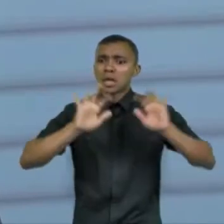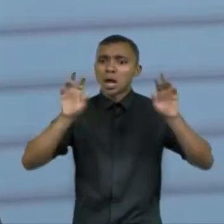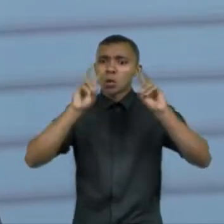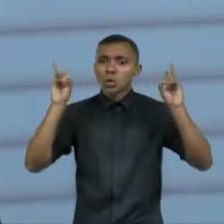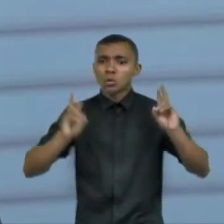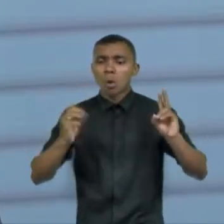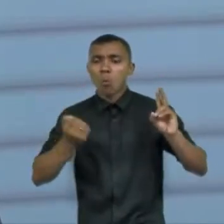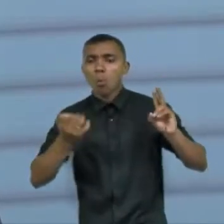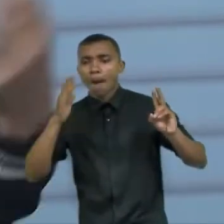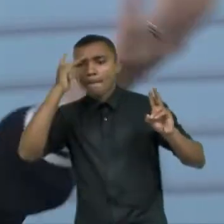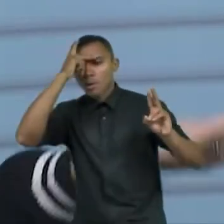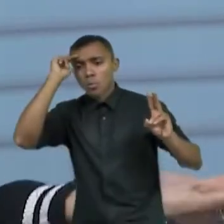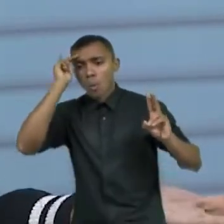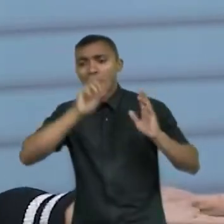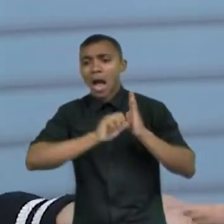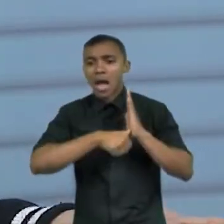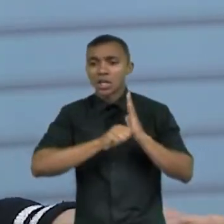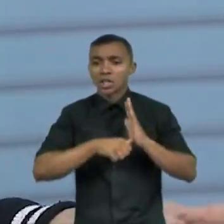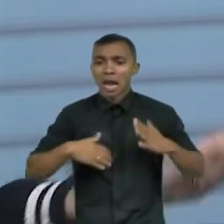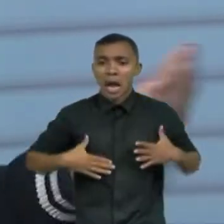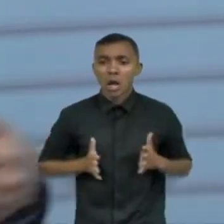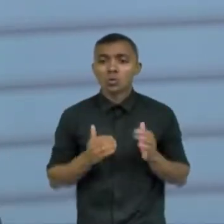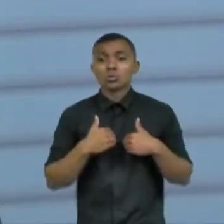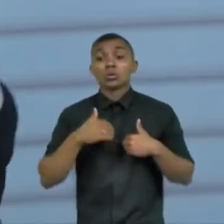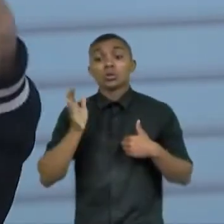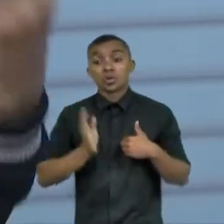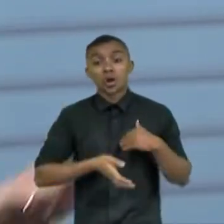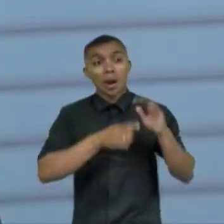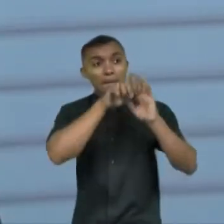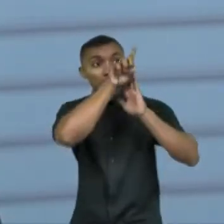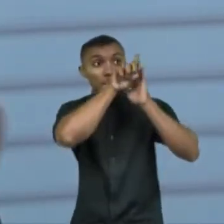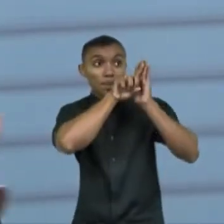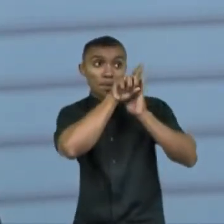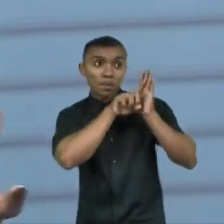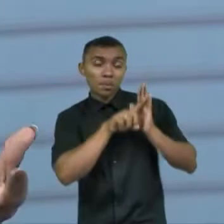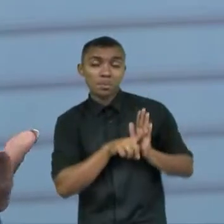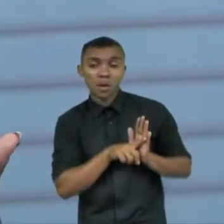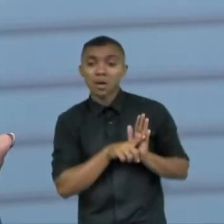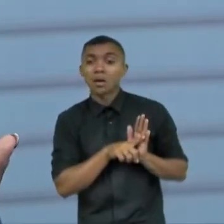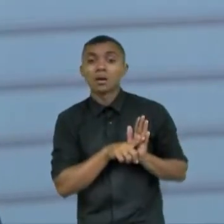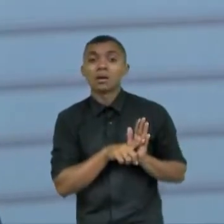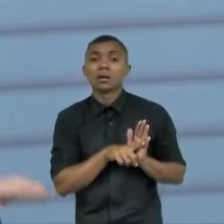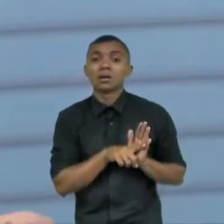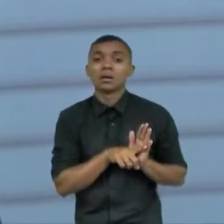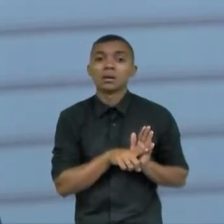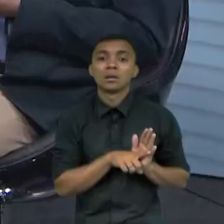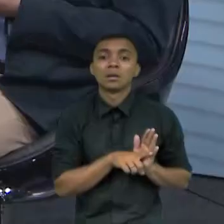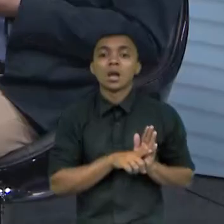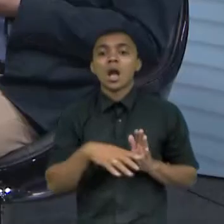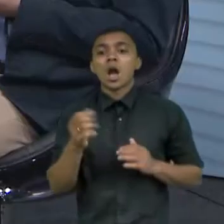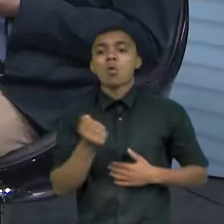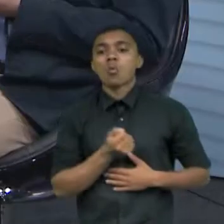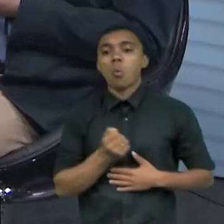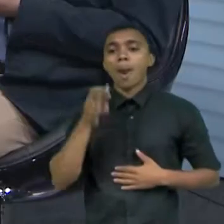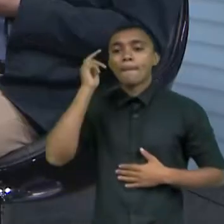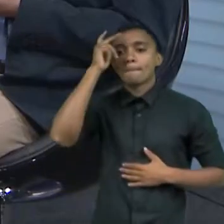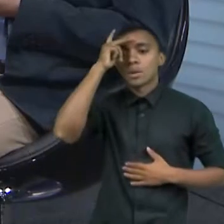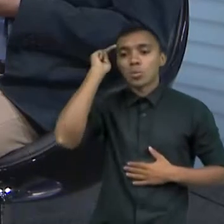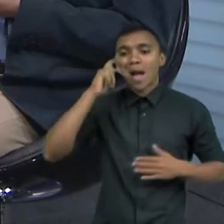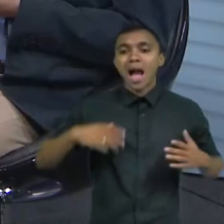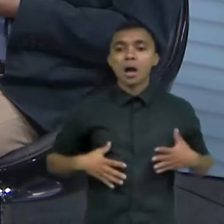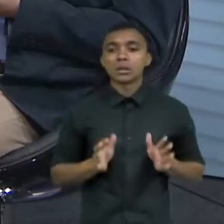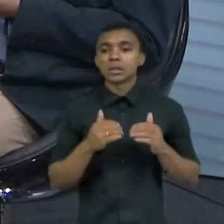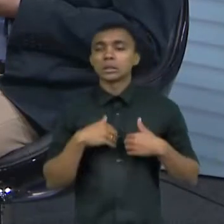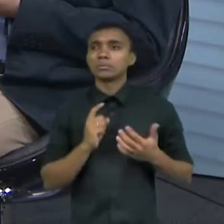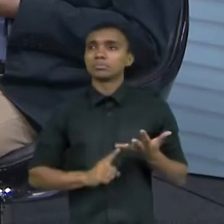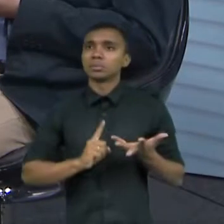a quantidade de autistas nós temos o censo aí mas o censo tem uma questão em cima ou seja nós não sabemos quantos eles são aí não